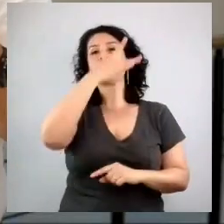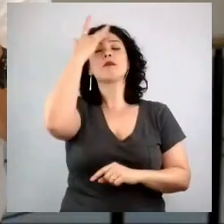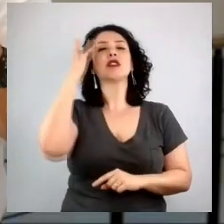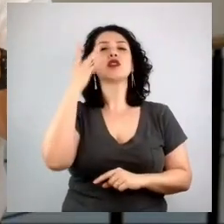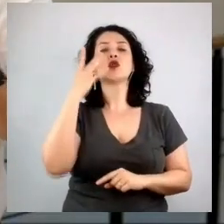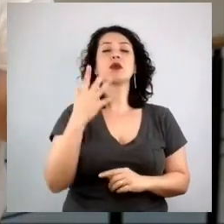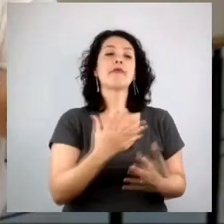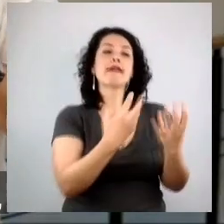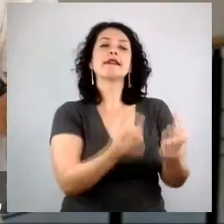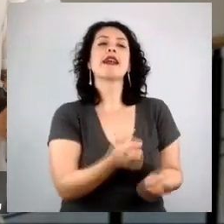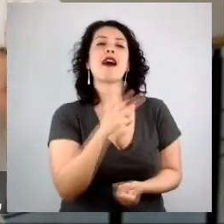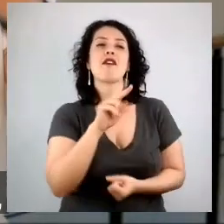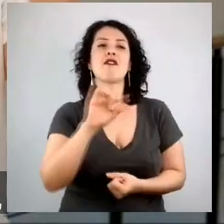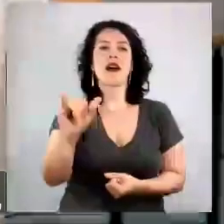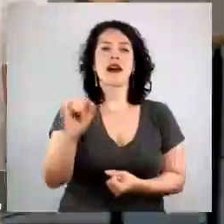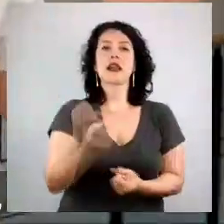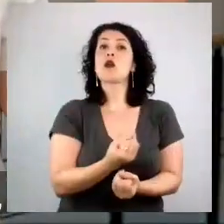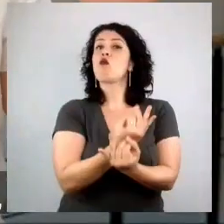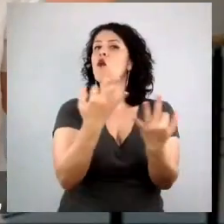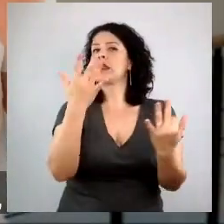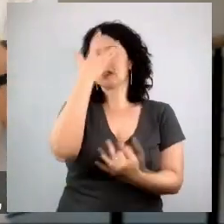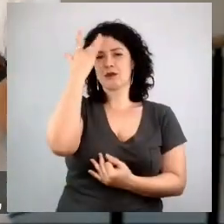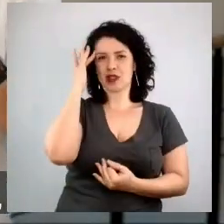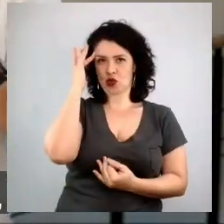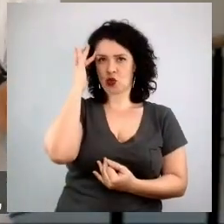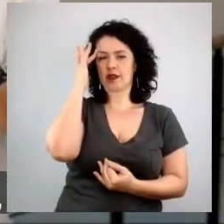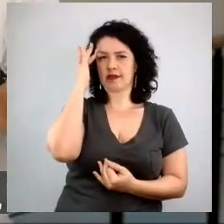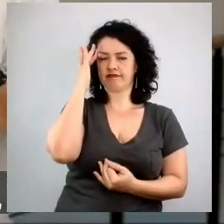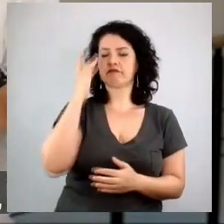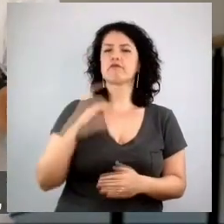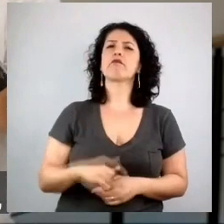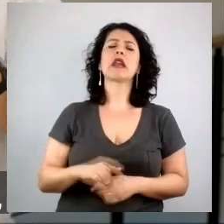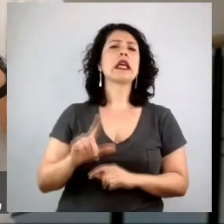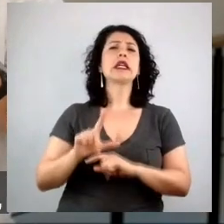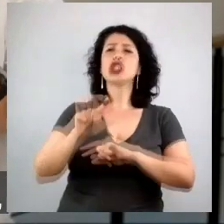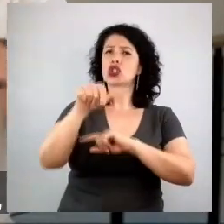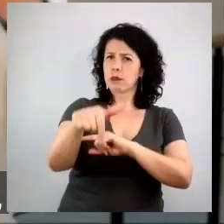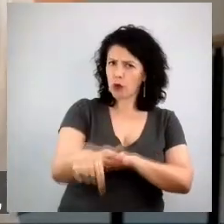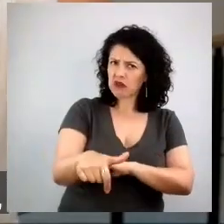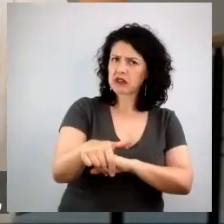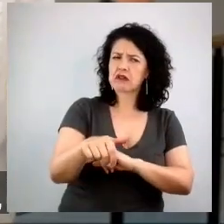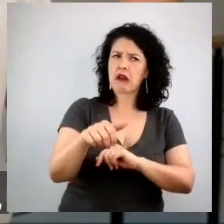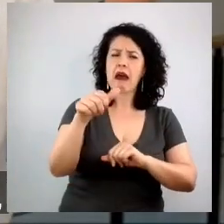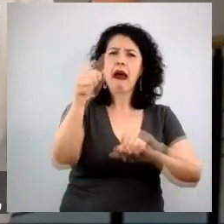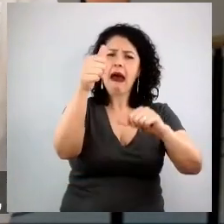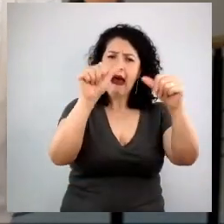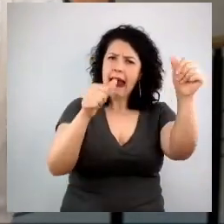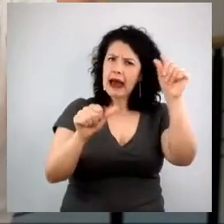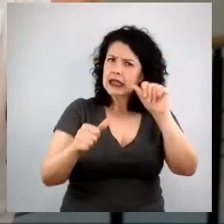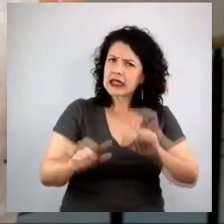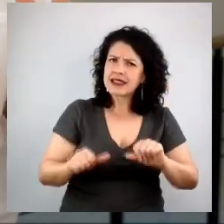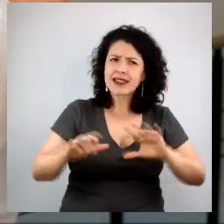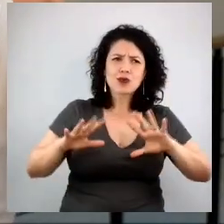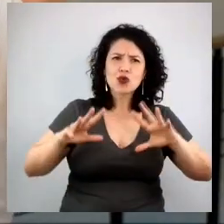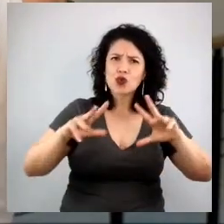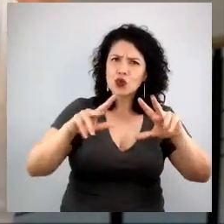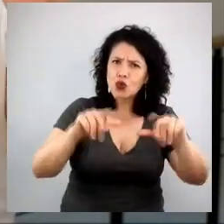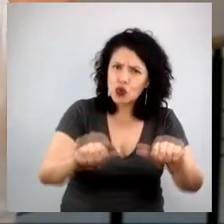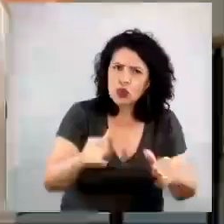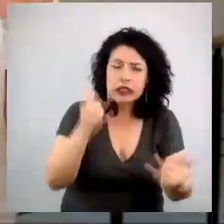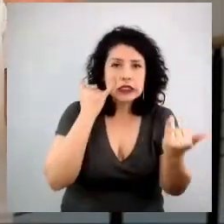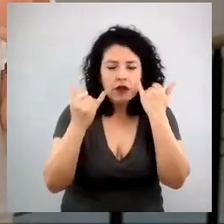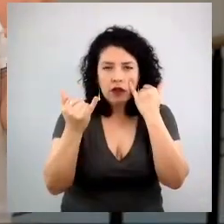do que da categoria, né, e depois de analisar essa audiência como um todo, aí sim mergulhar